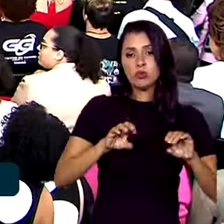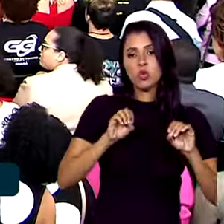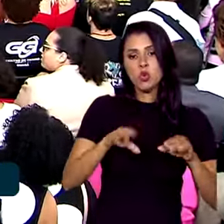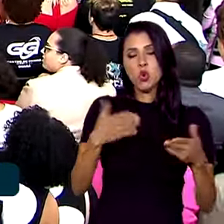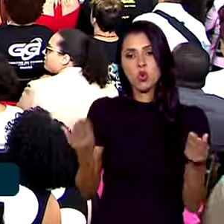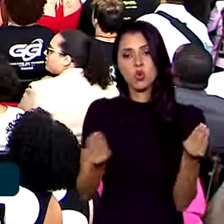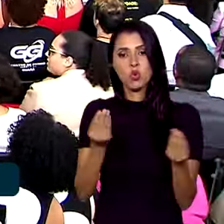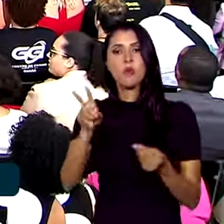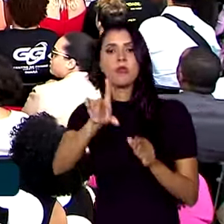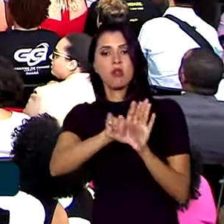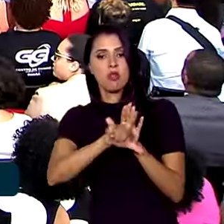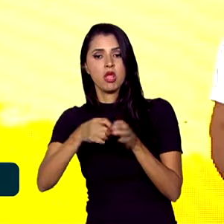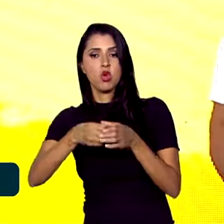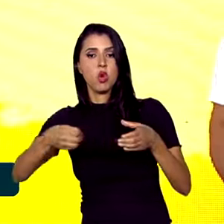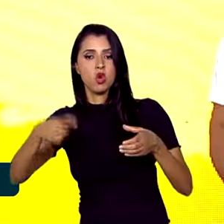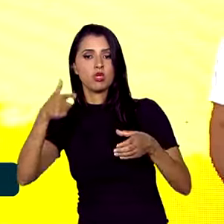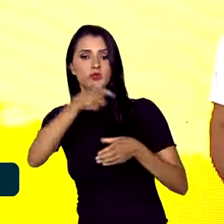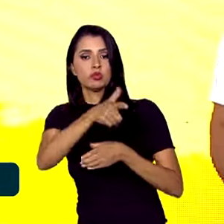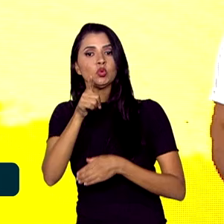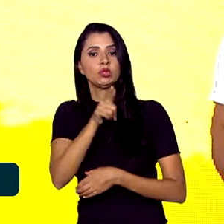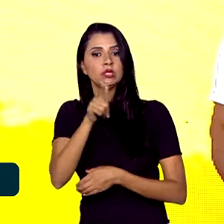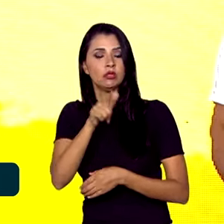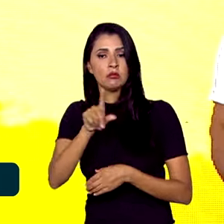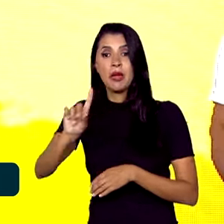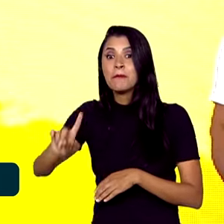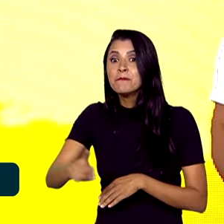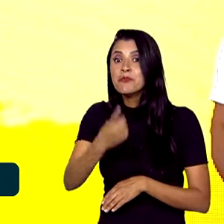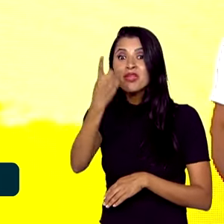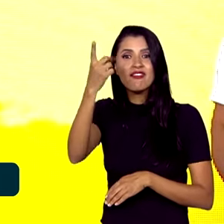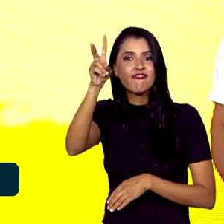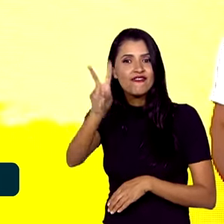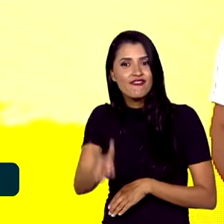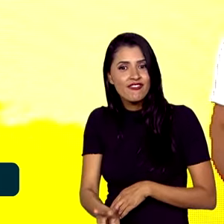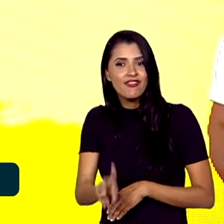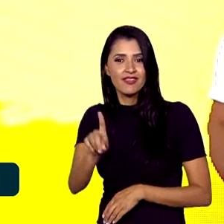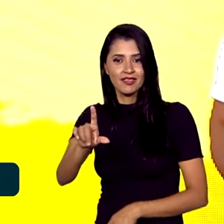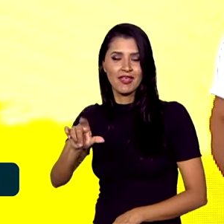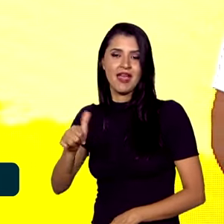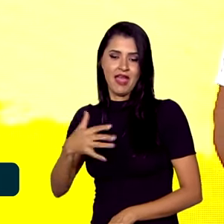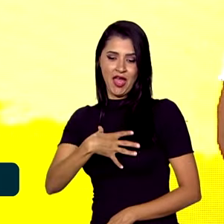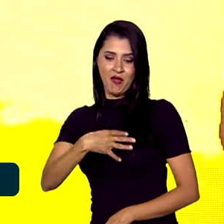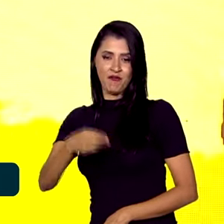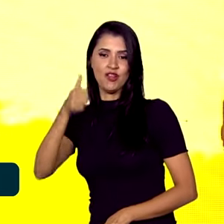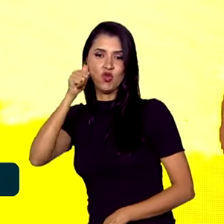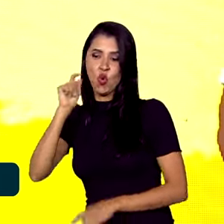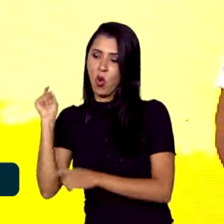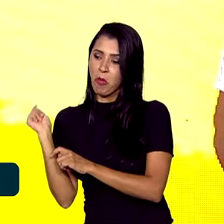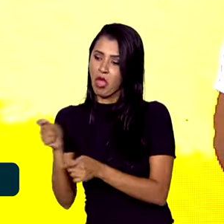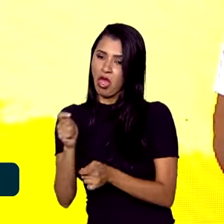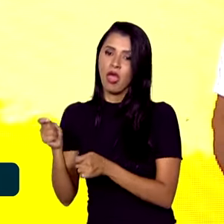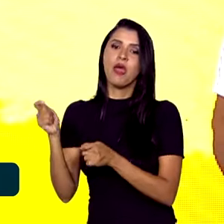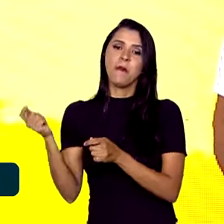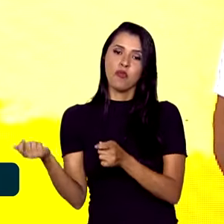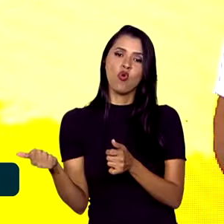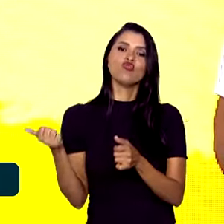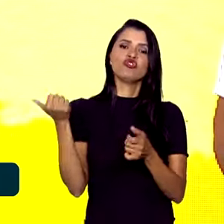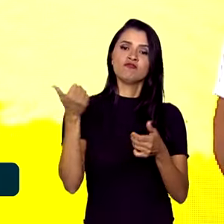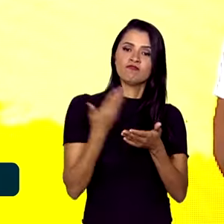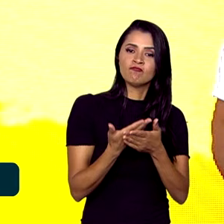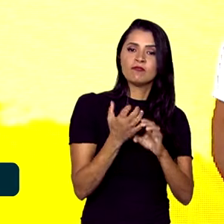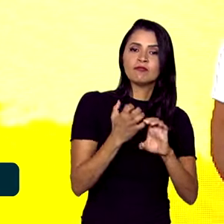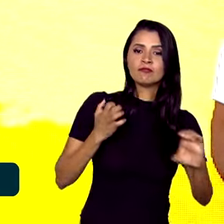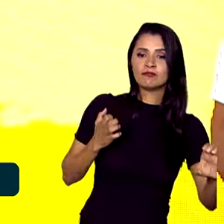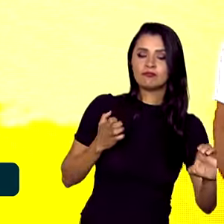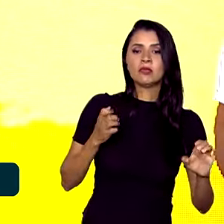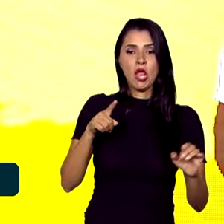por meio da lei de cotas. Pela primeira vez, a filha do pedreiro pode virar engenheira. Pela primeira